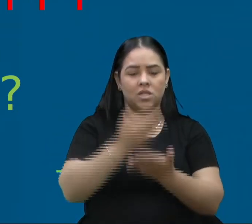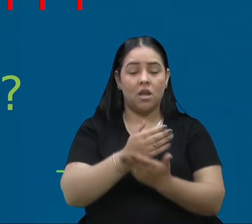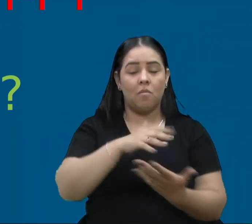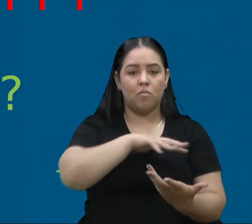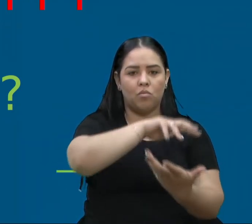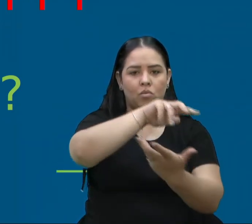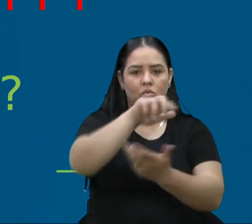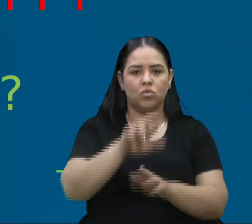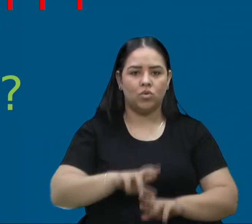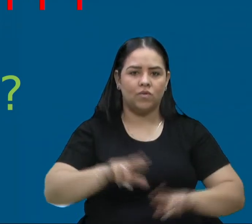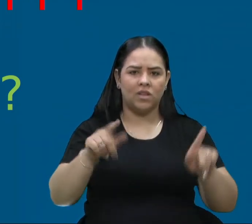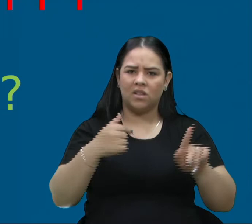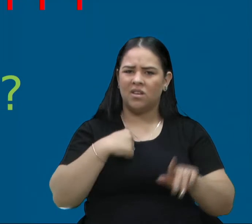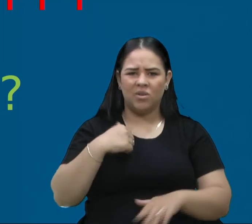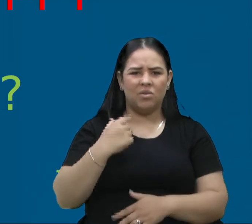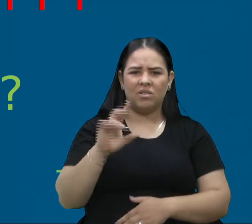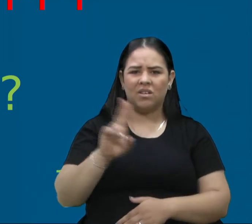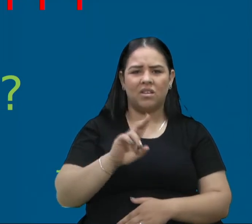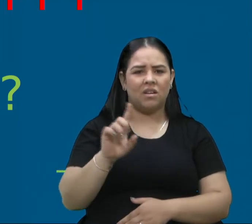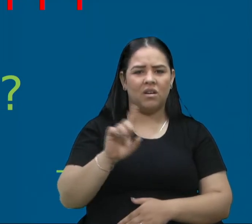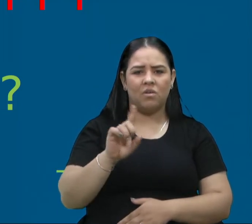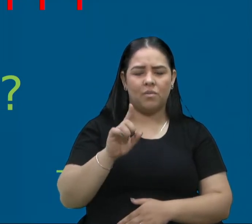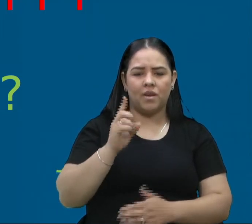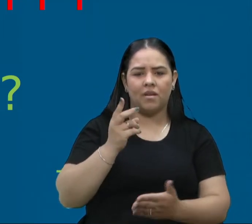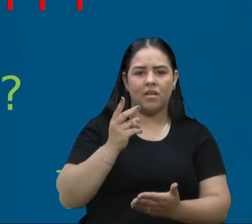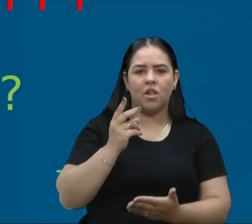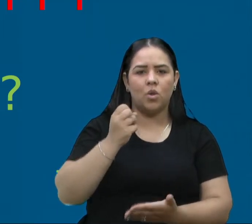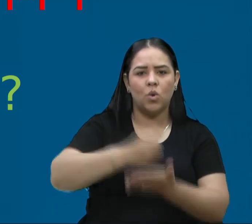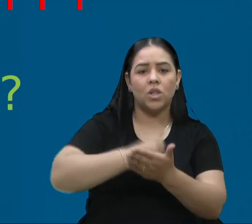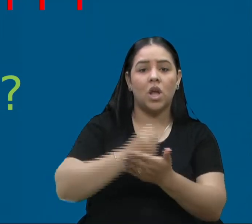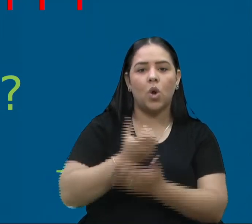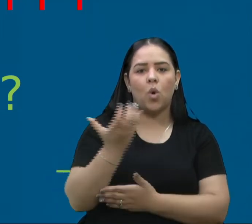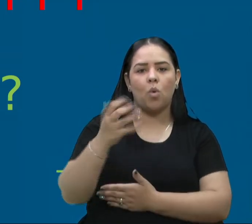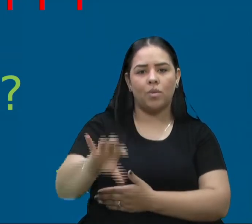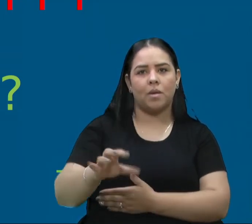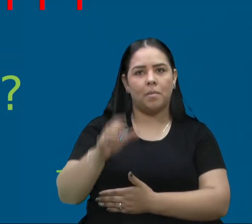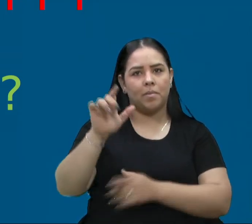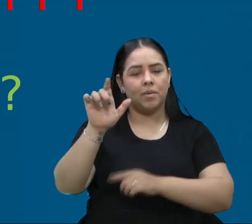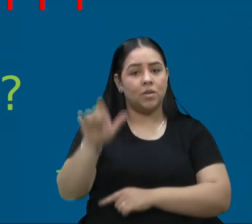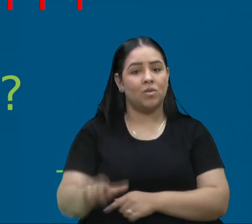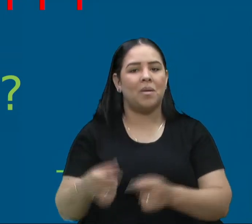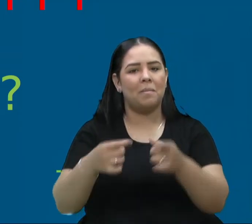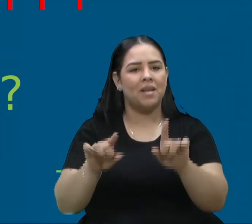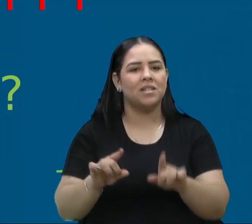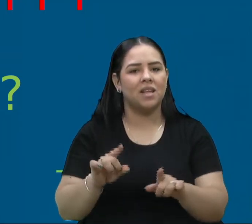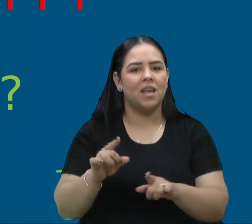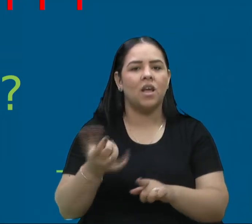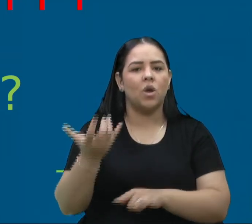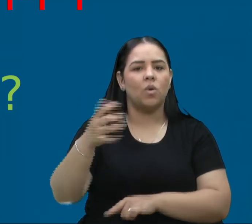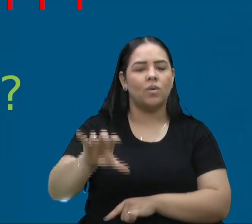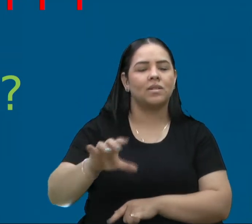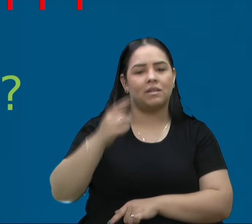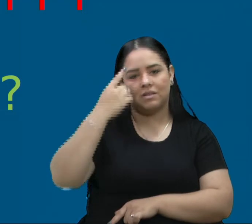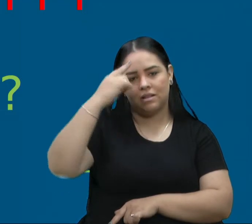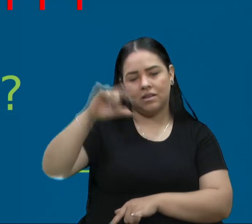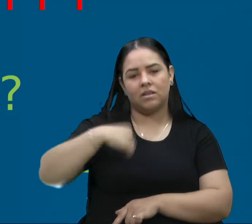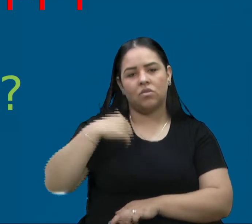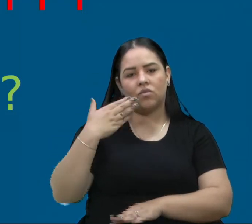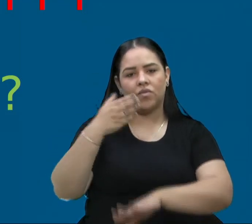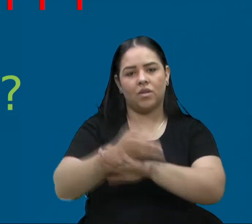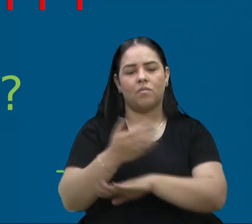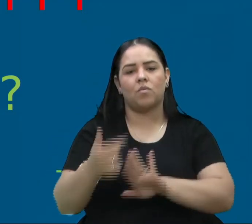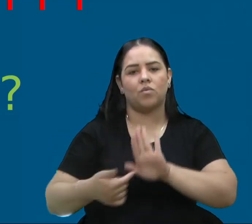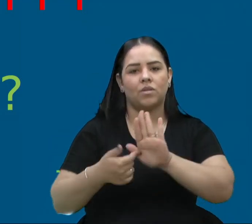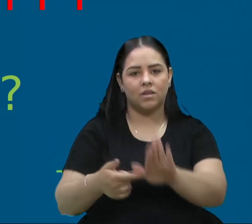Nunca estive aqui para combater pessoas, estou aqui para combater ideias. E aí eu vou mostrar algumas ideias das quais eu combato aqui na casa,